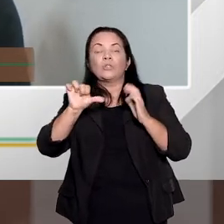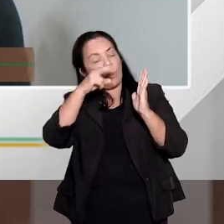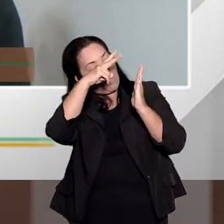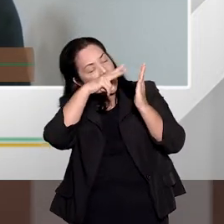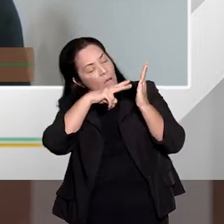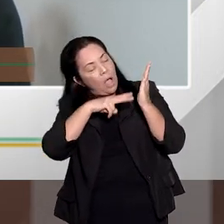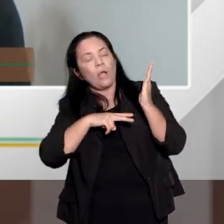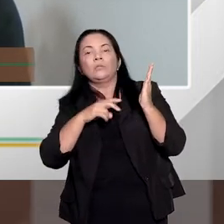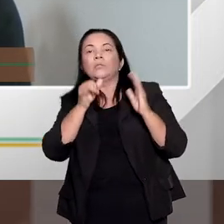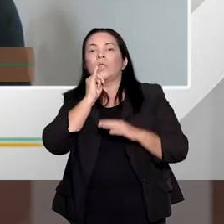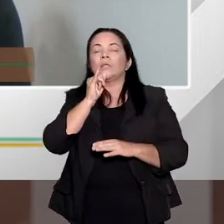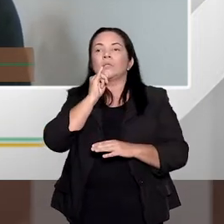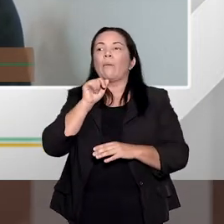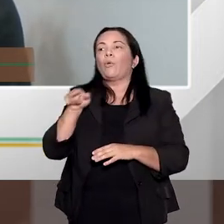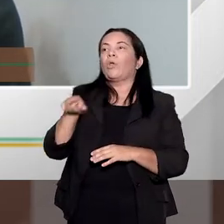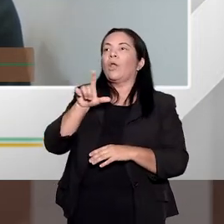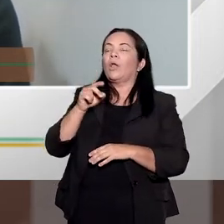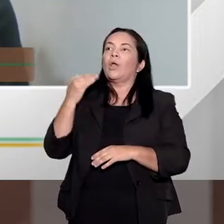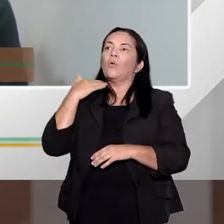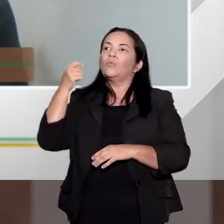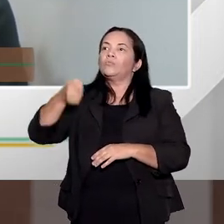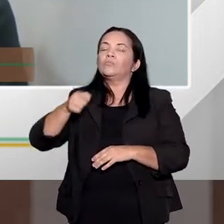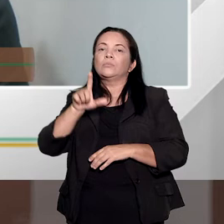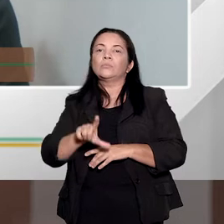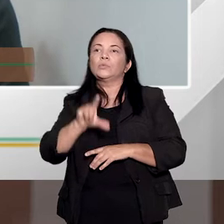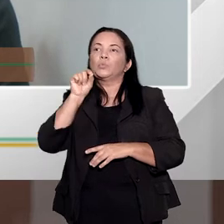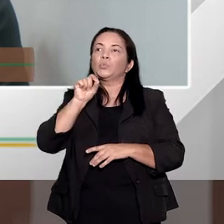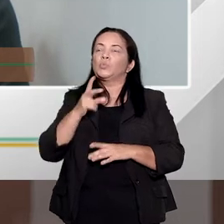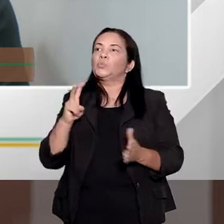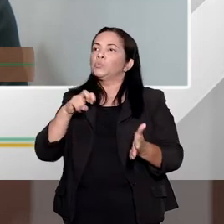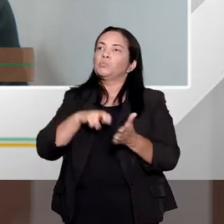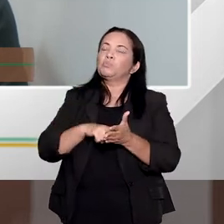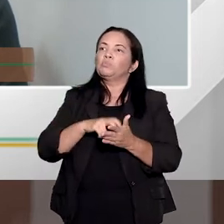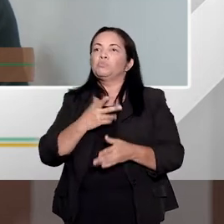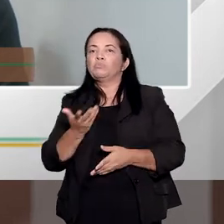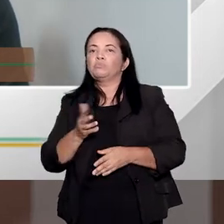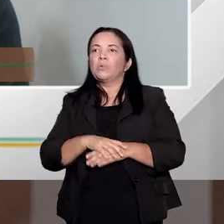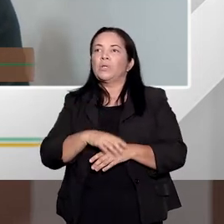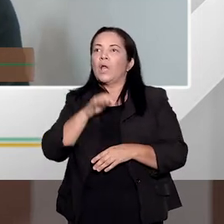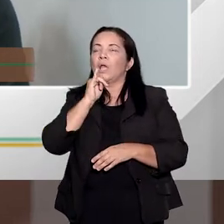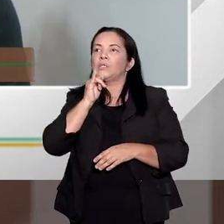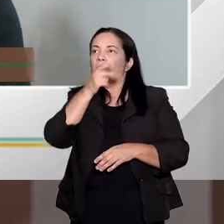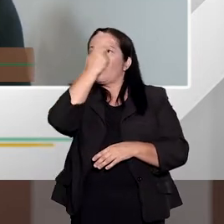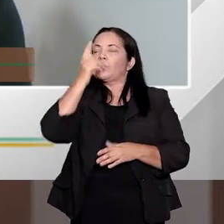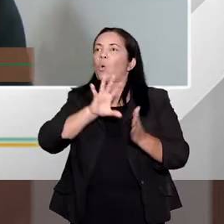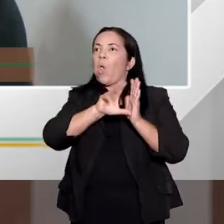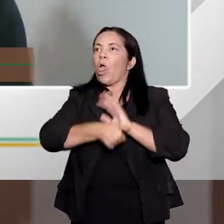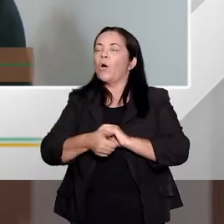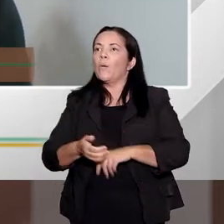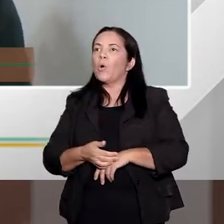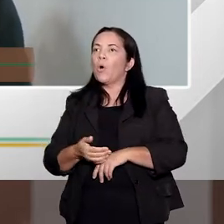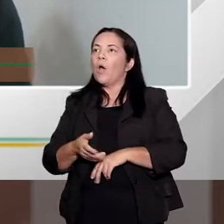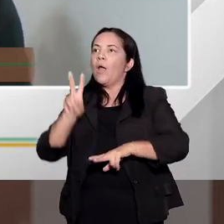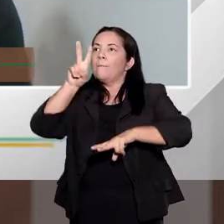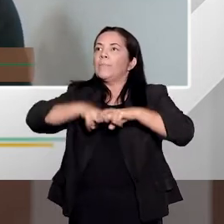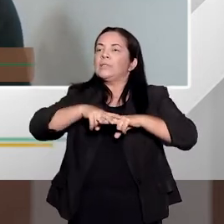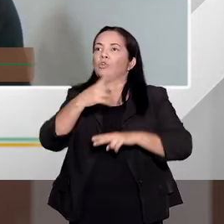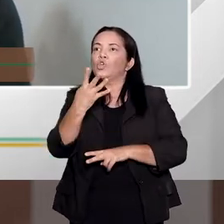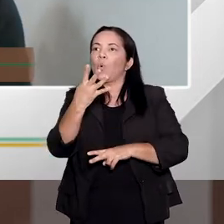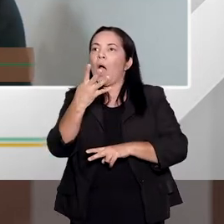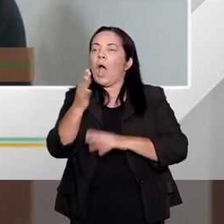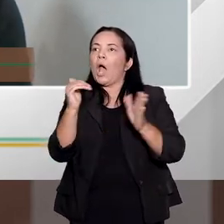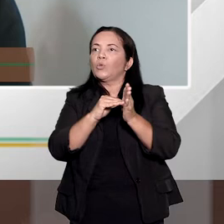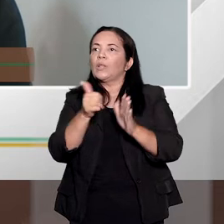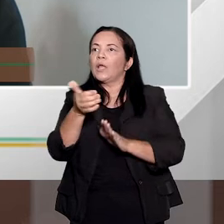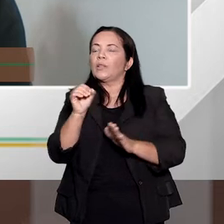dizer, por exemplo, digamos lá que a pena, vamos pegar o exemplo do roubo, a pena de reclusão de quatro a dez anos. Em